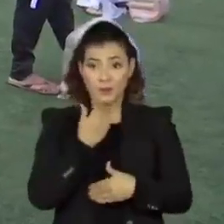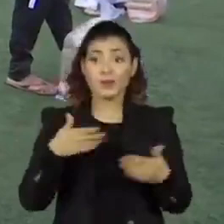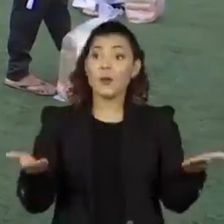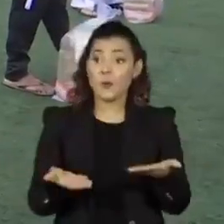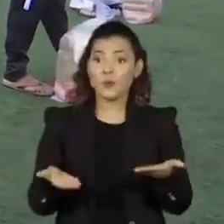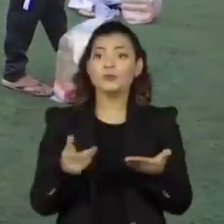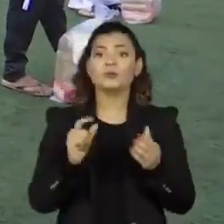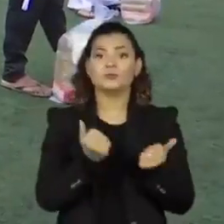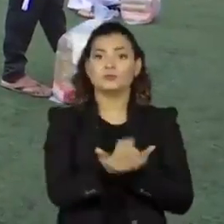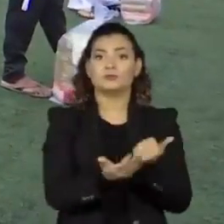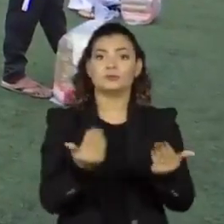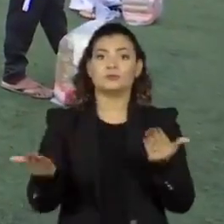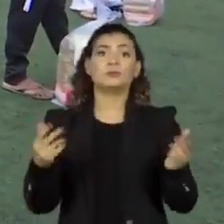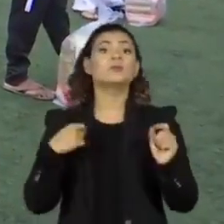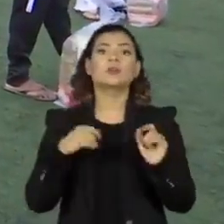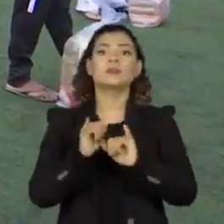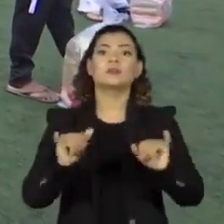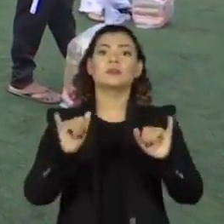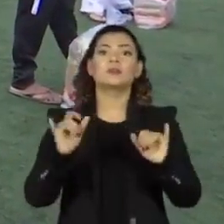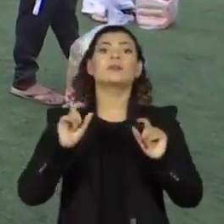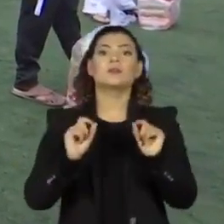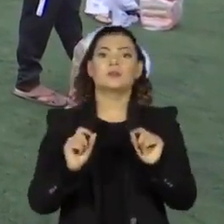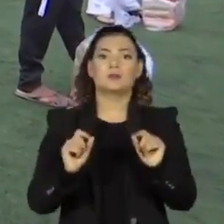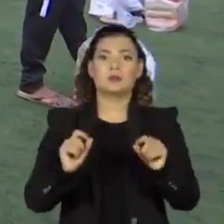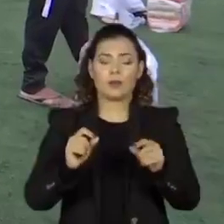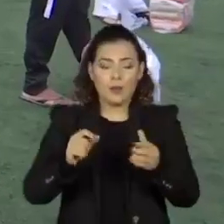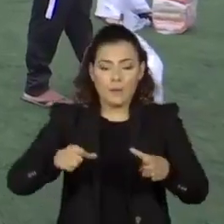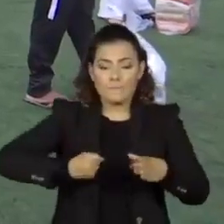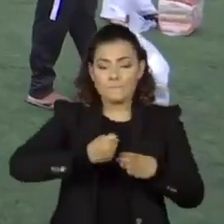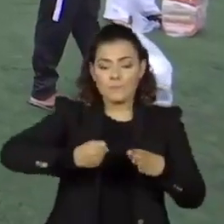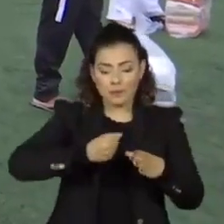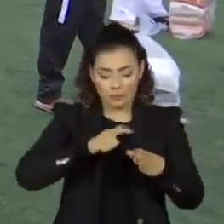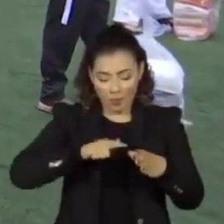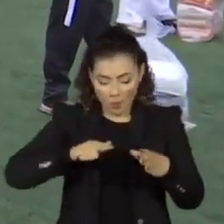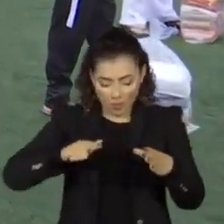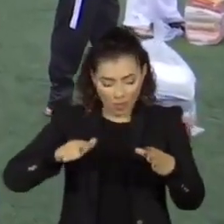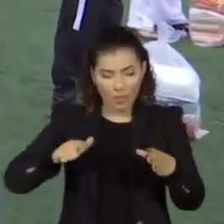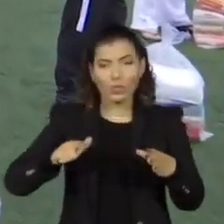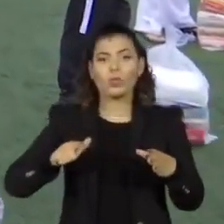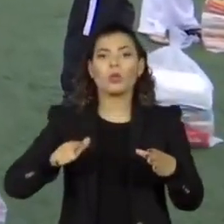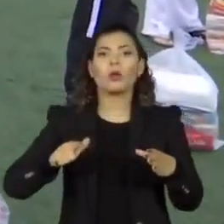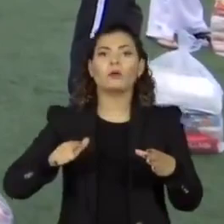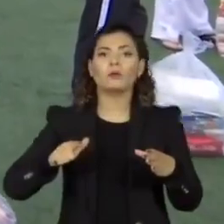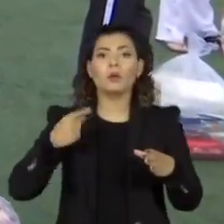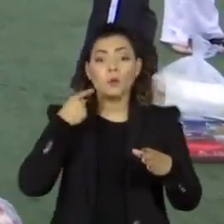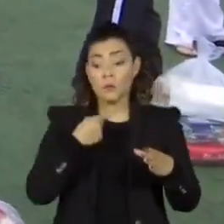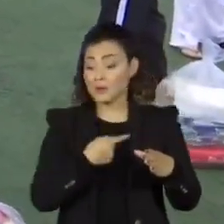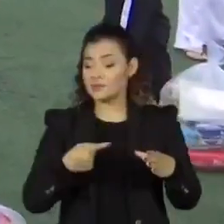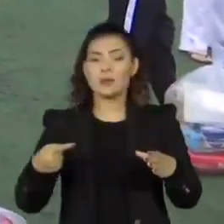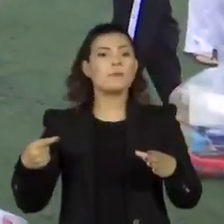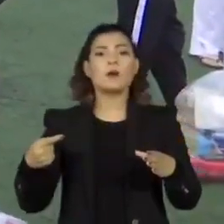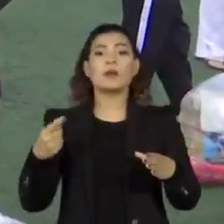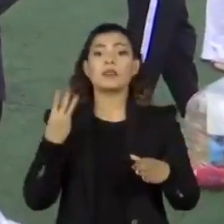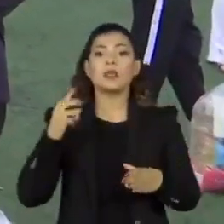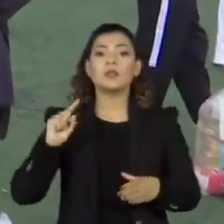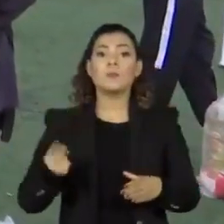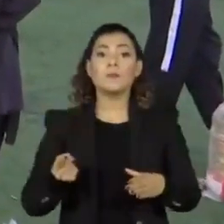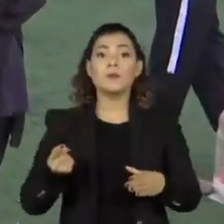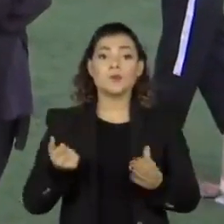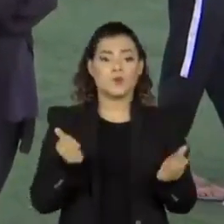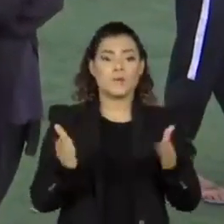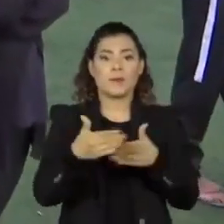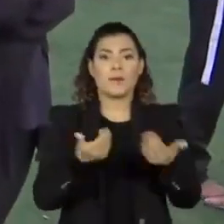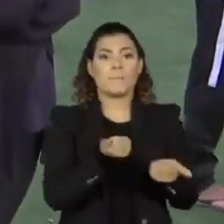de hoje fazem parte da campanha Panelas Vazias. Em pouco mais de uma semana, cerca de 3 mil cestas